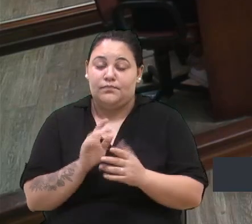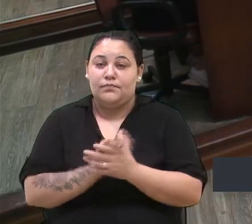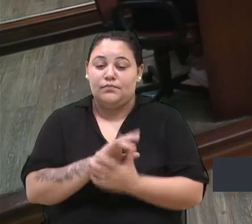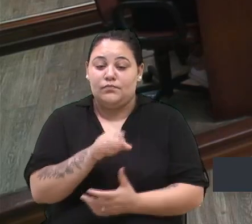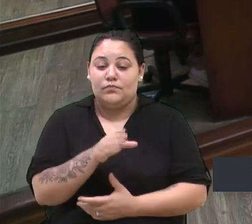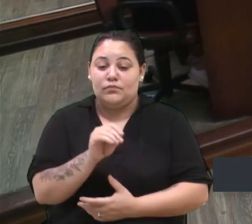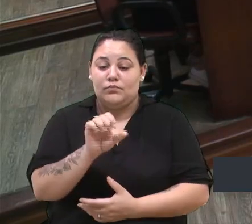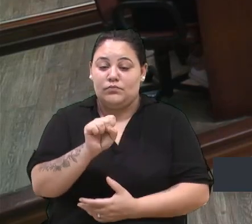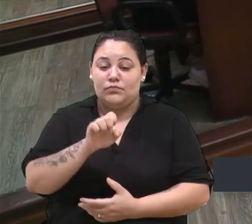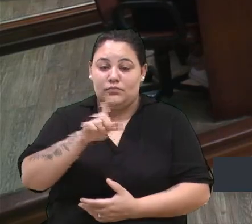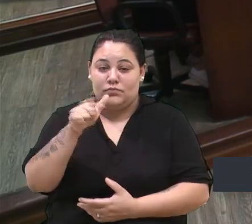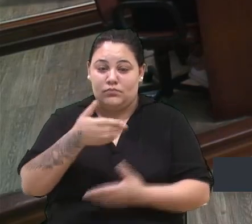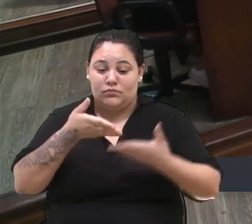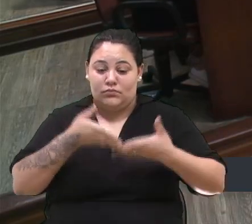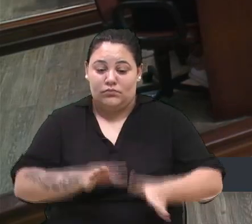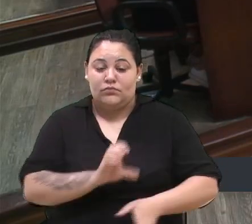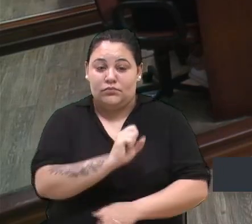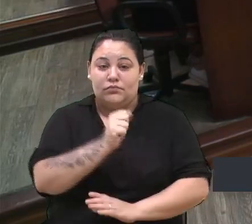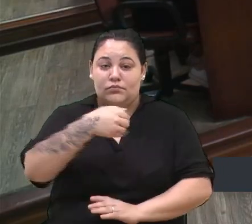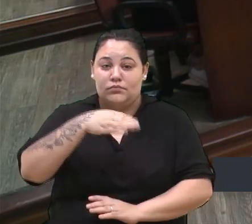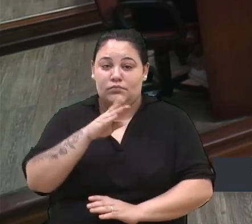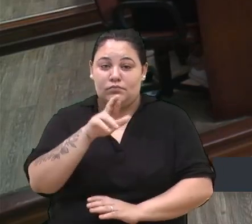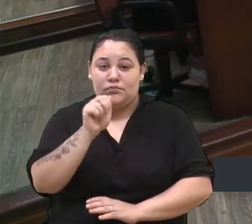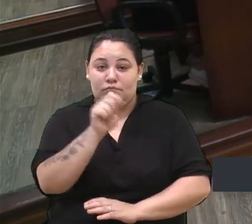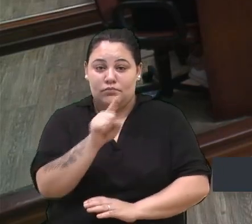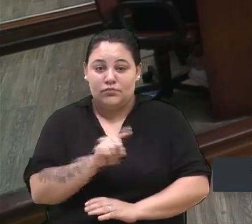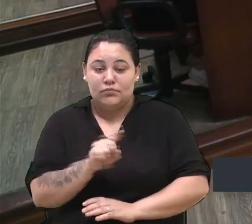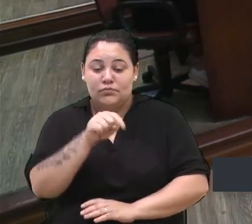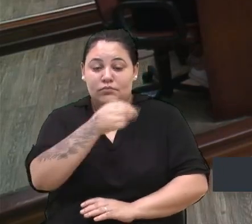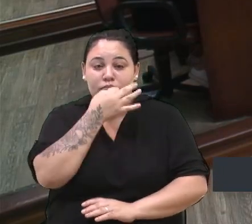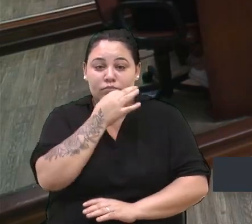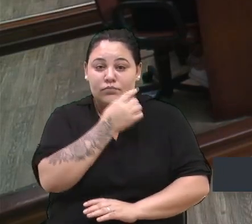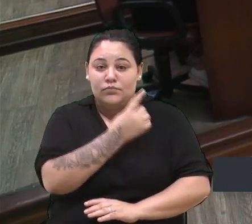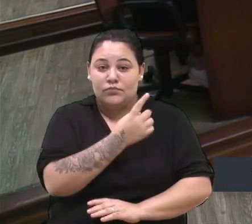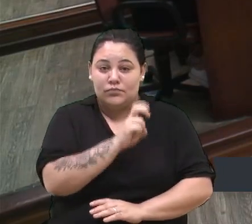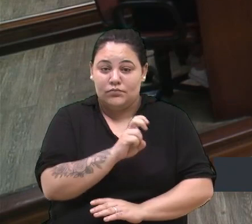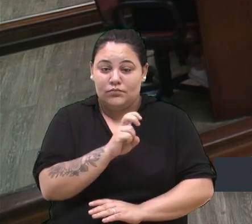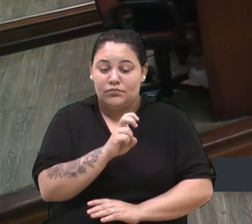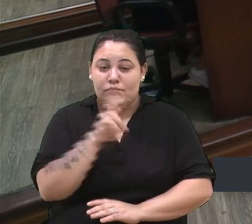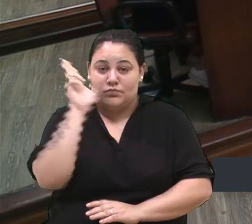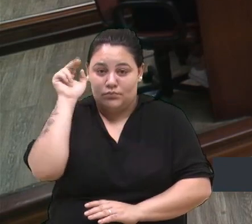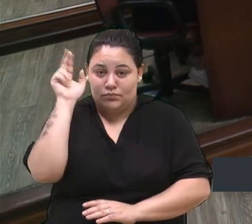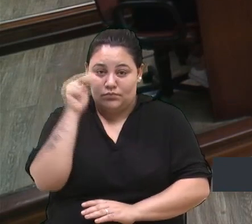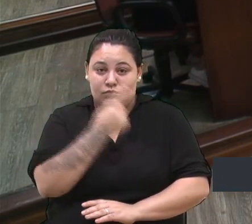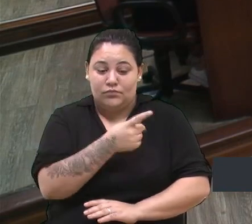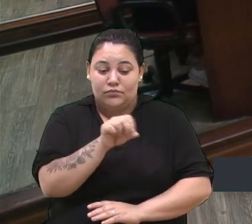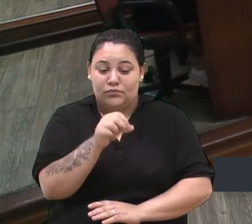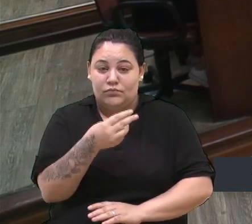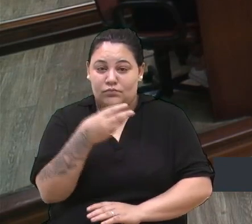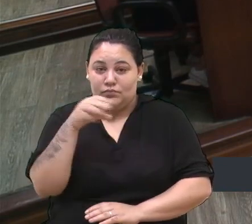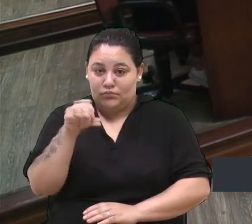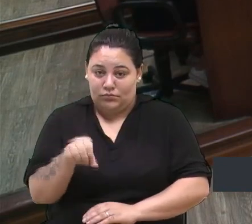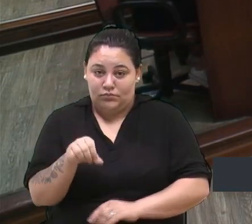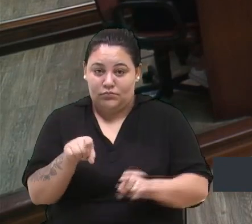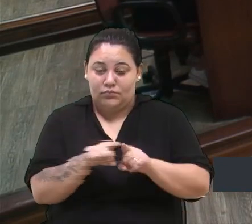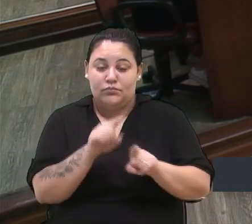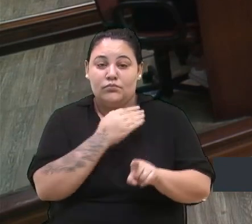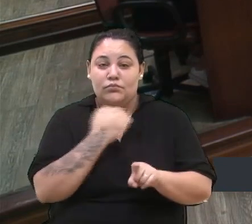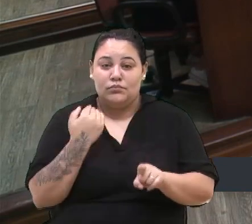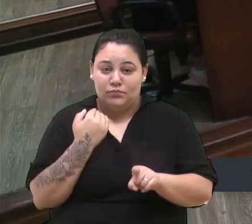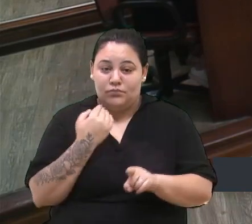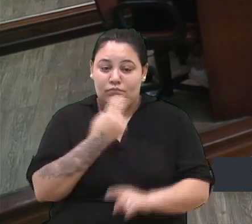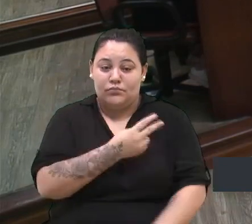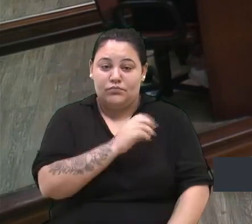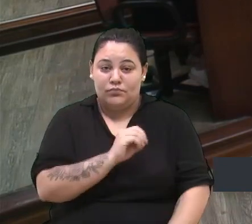Palandre nasceu em San Brás, em Caxias do Sul, no dia 15 de 4 de 1939, e faleceu em 20 de